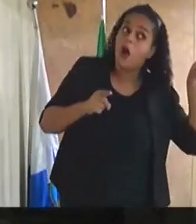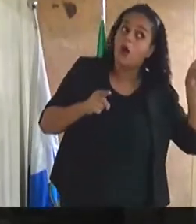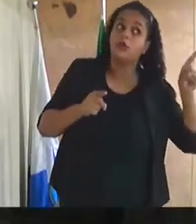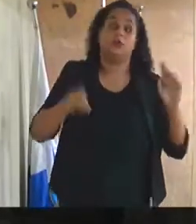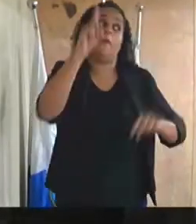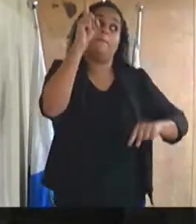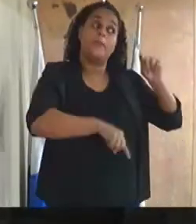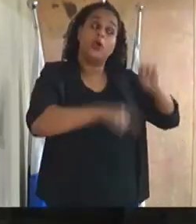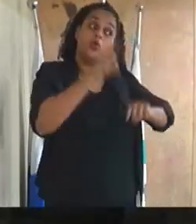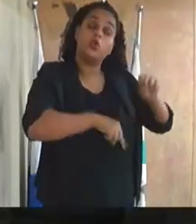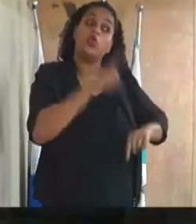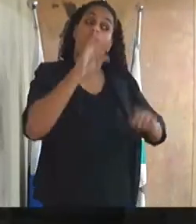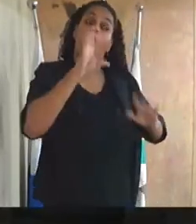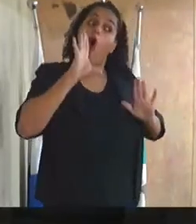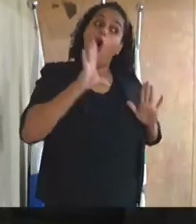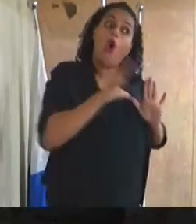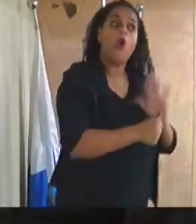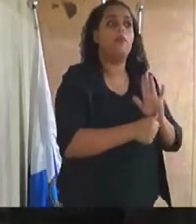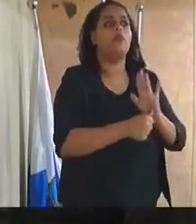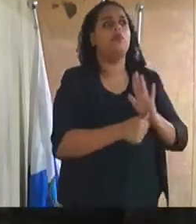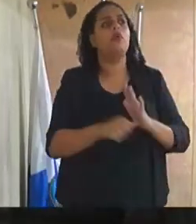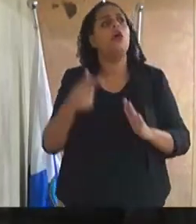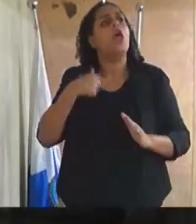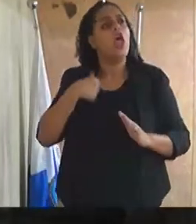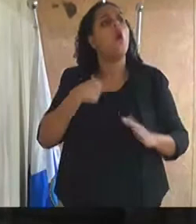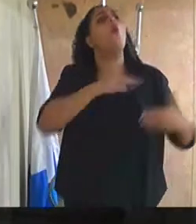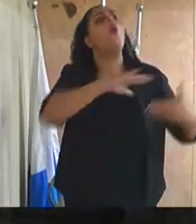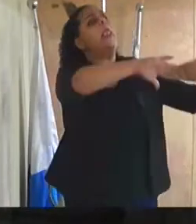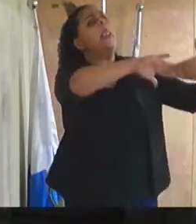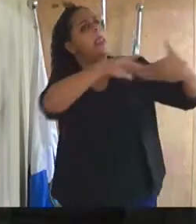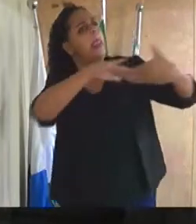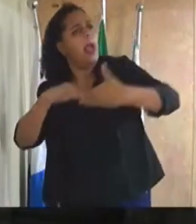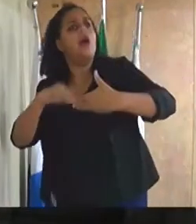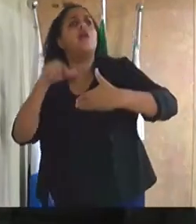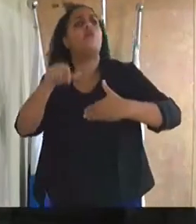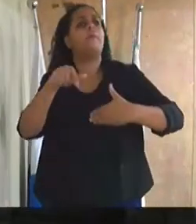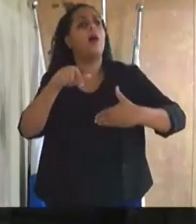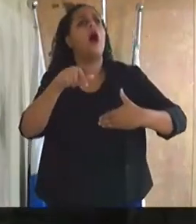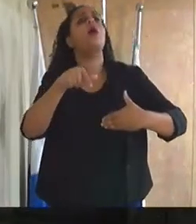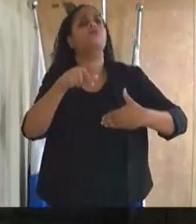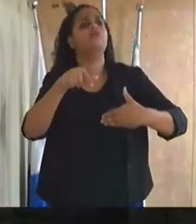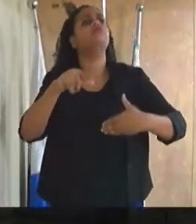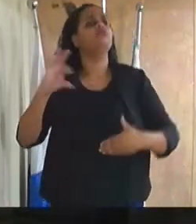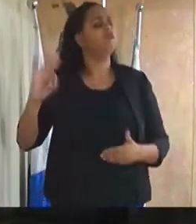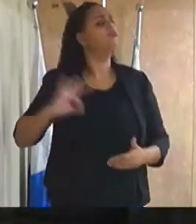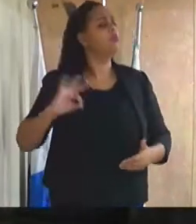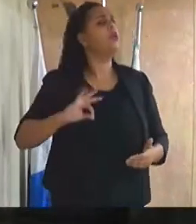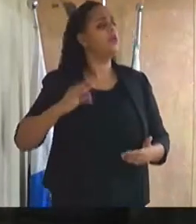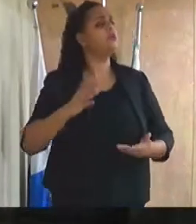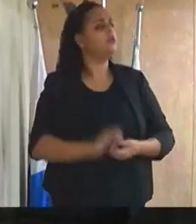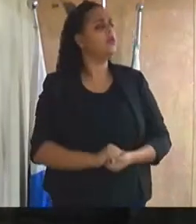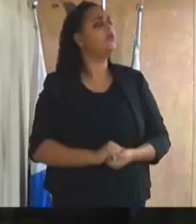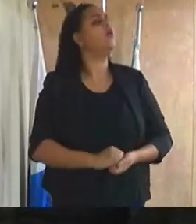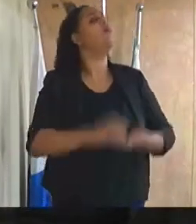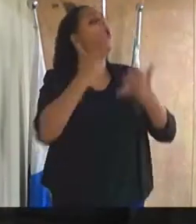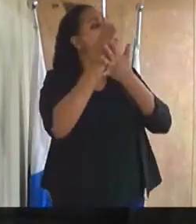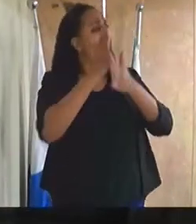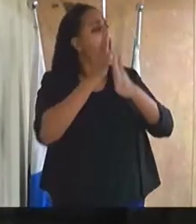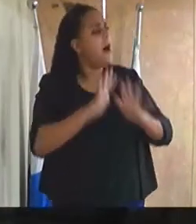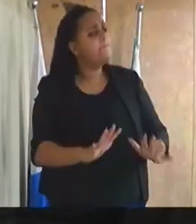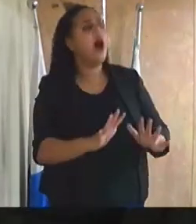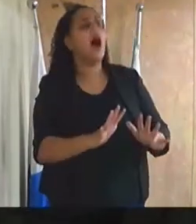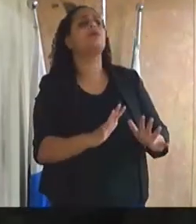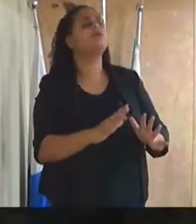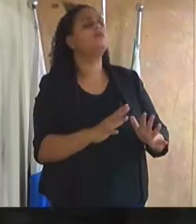de roubo de furto, eu conduzo para a delegacia. Entendeu? E parabéns, e quando você estiver trabalhando para a população, você pode ter